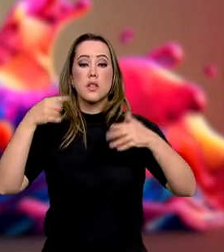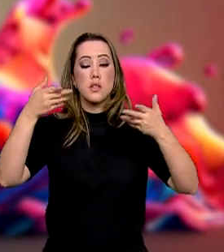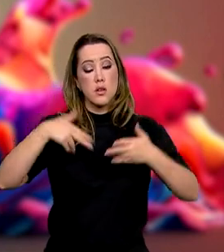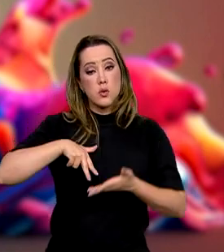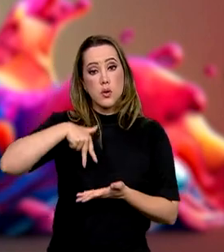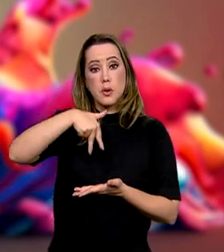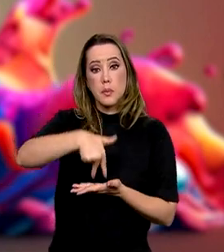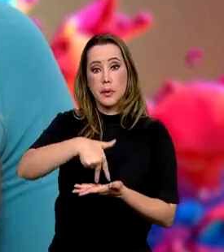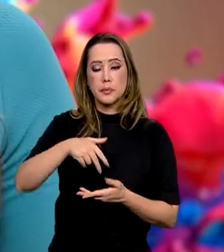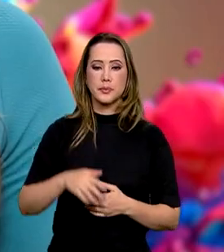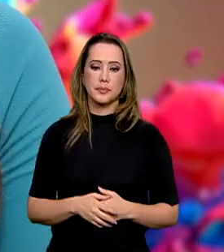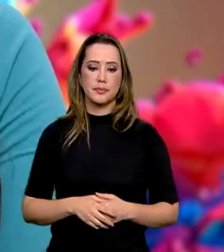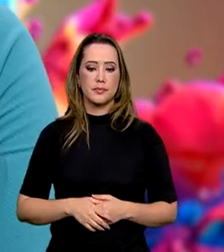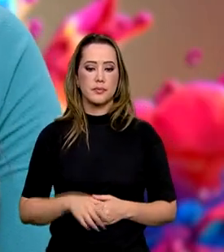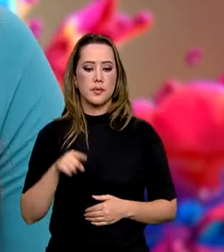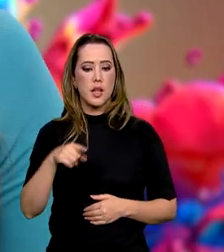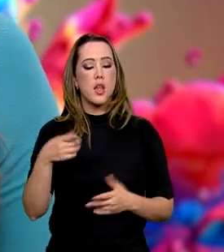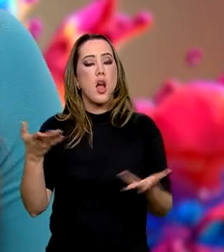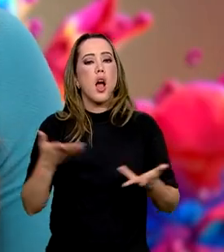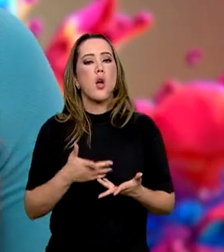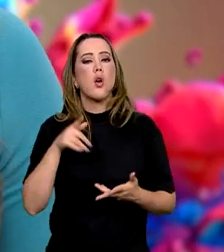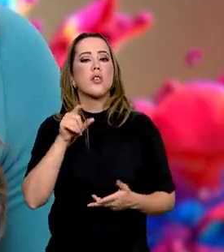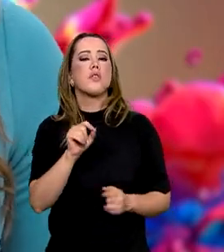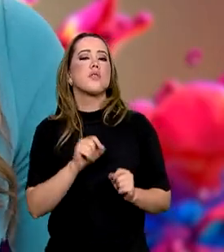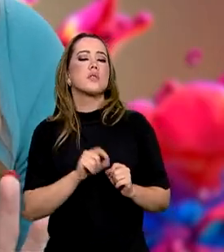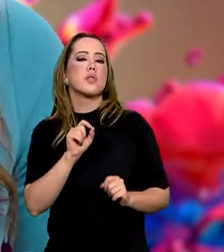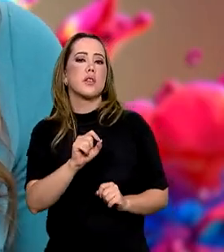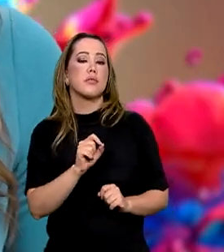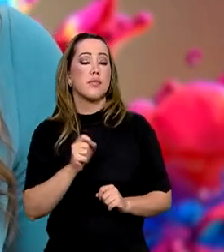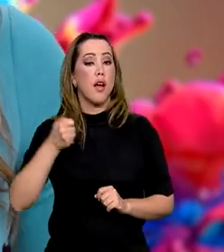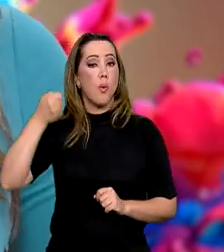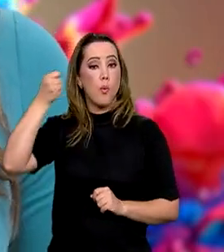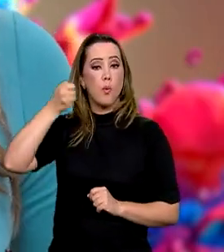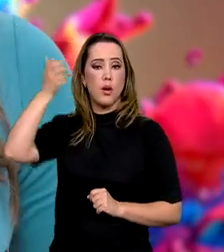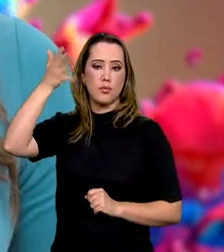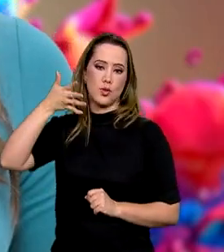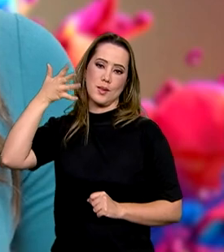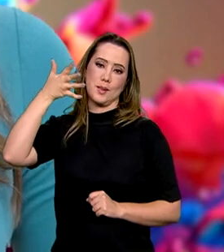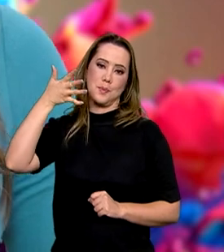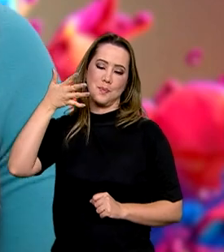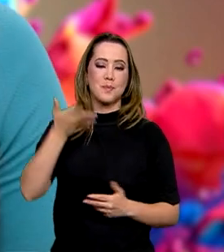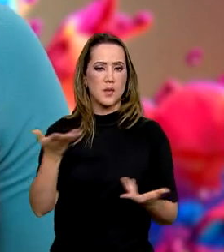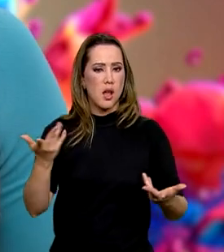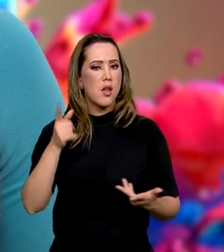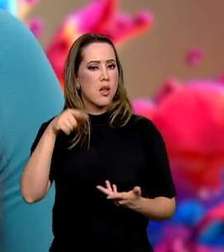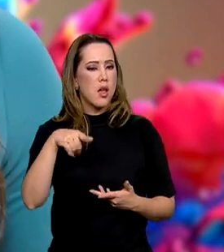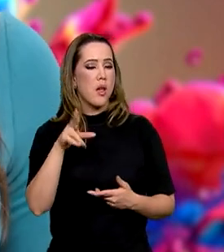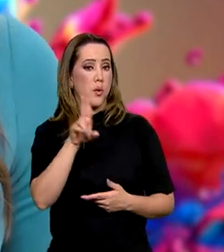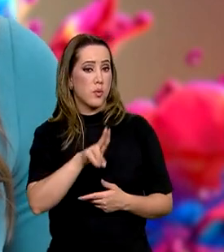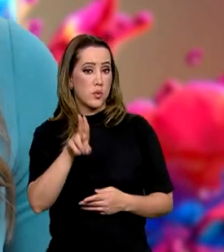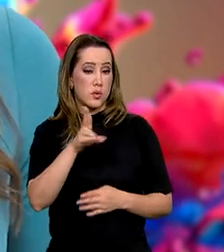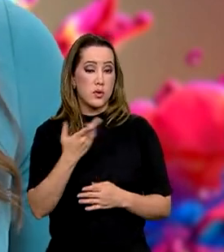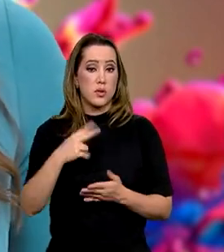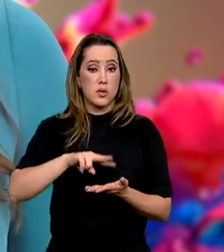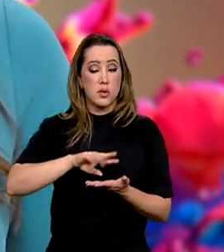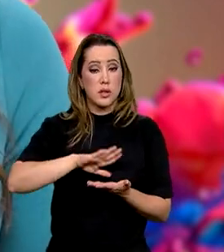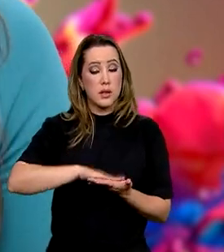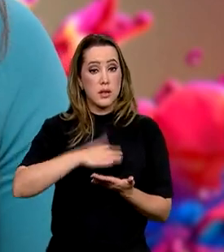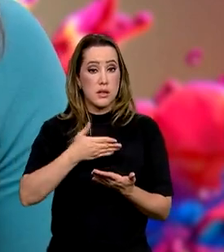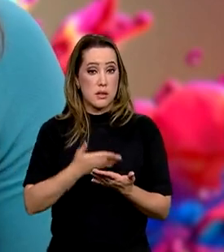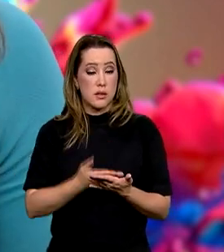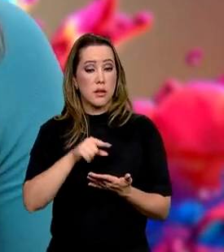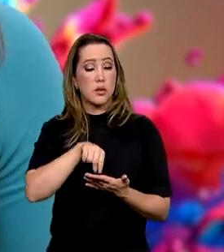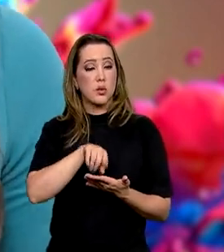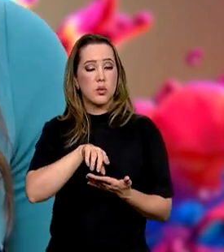em pé na frente dele. Sabe o que eu acabei de fazer? Uma audiodescrição. É um recurso que traduz imagens